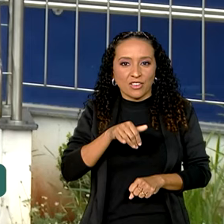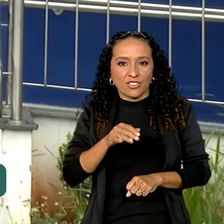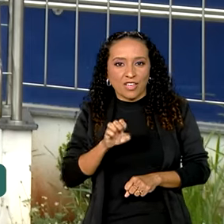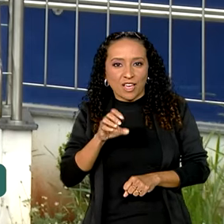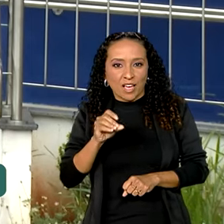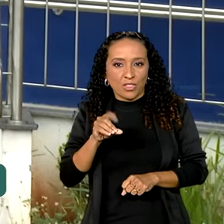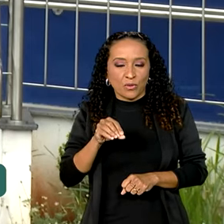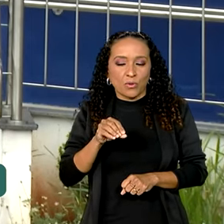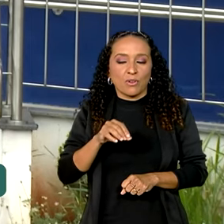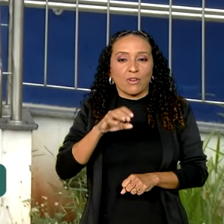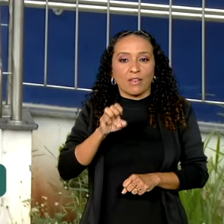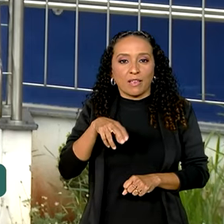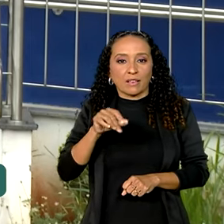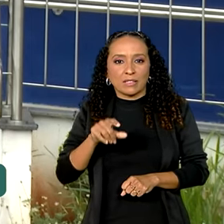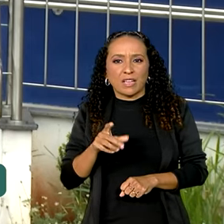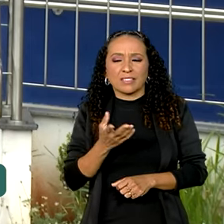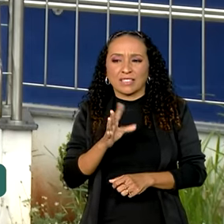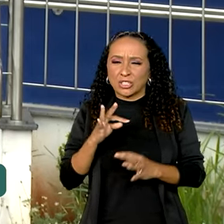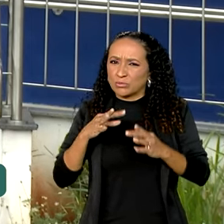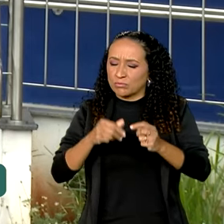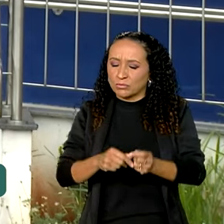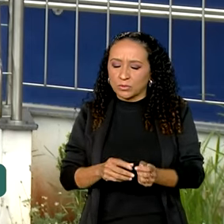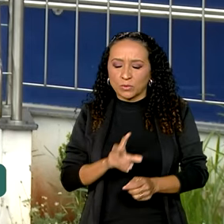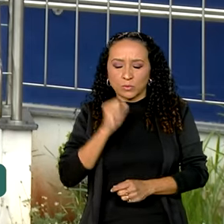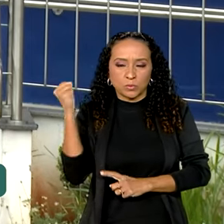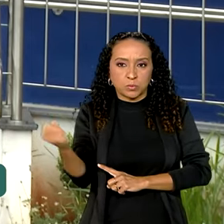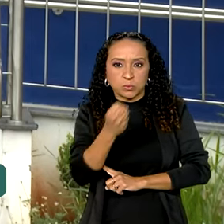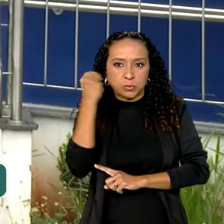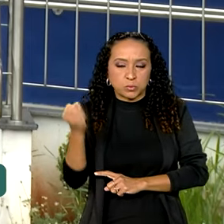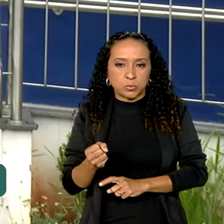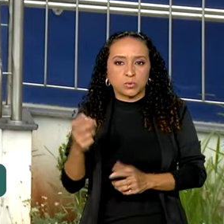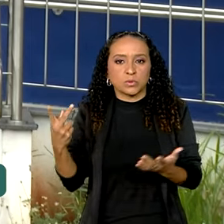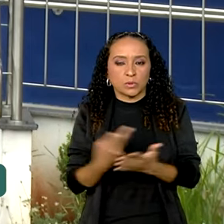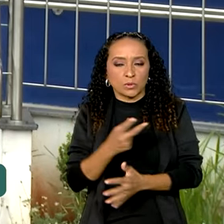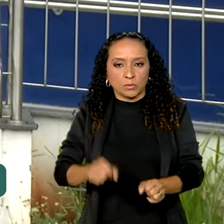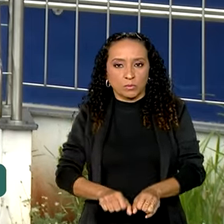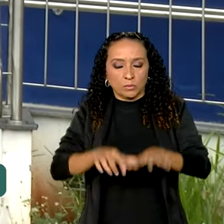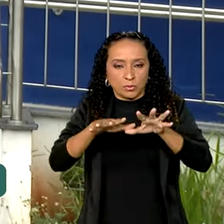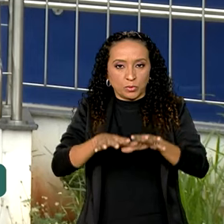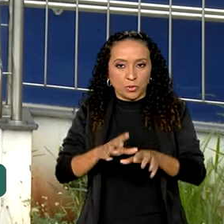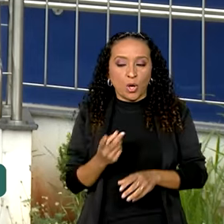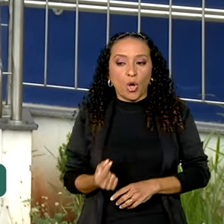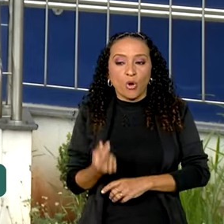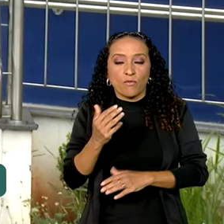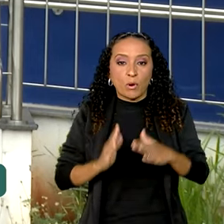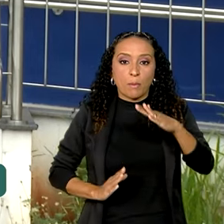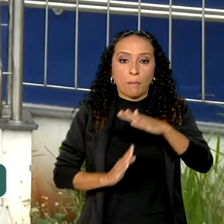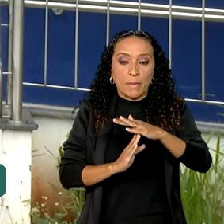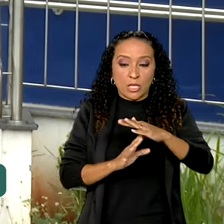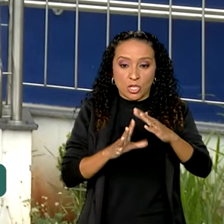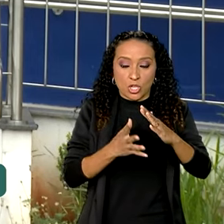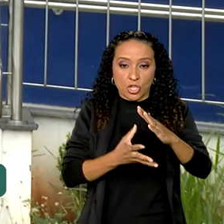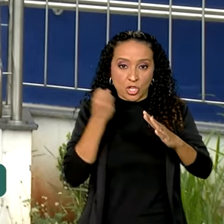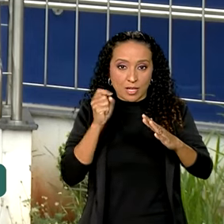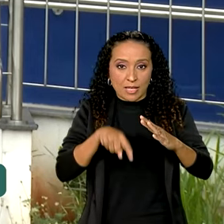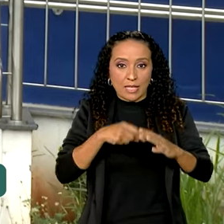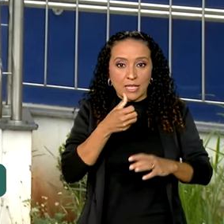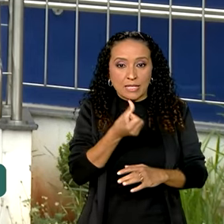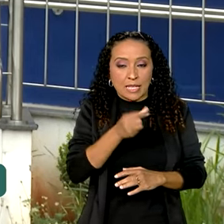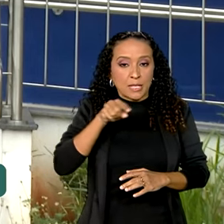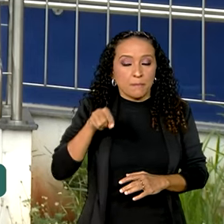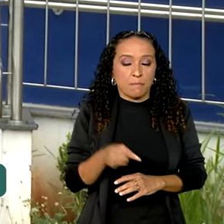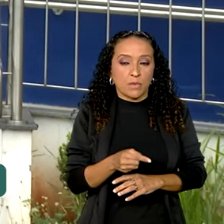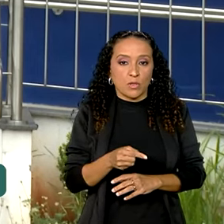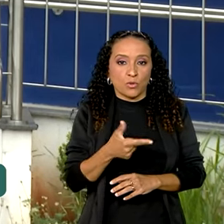Encantado, que foram fortemente atingidos pelos alagamentos. O valor máximo, o limite para esse saque é de R$ 6